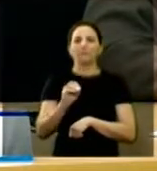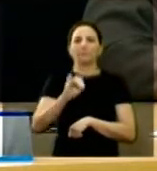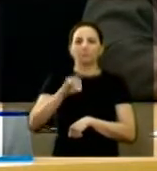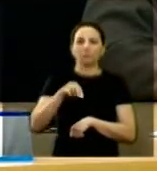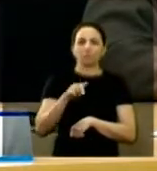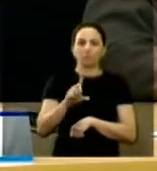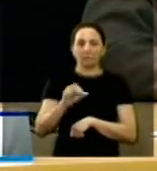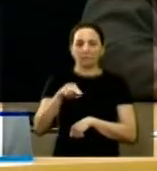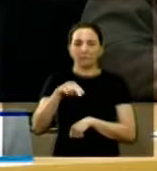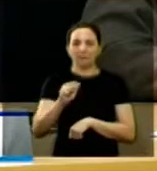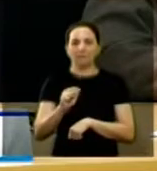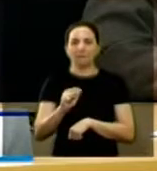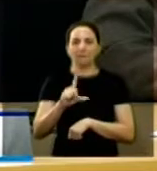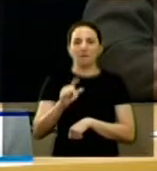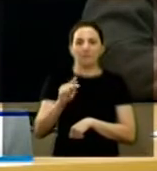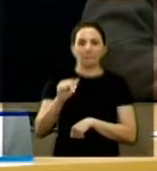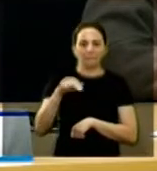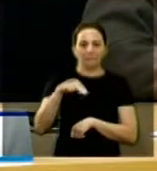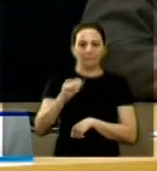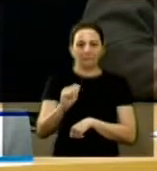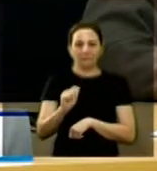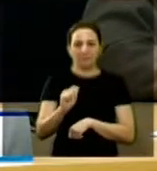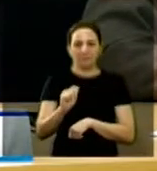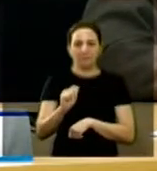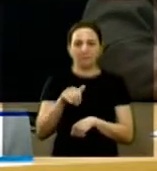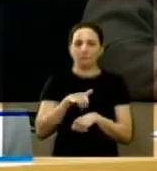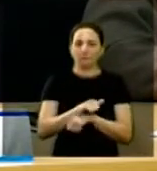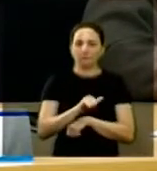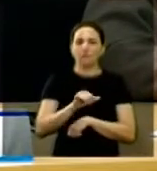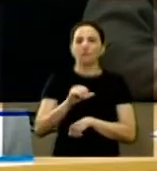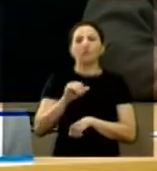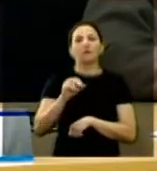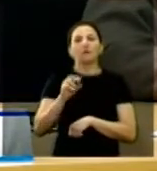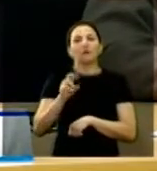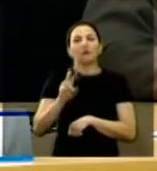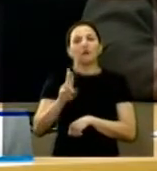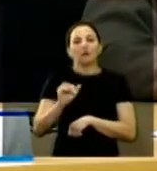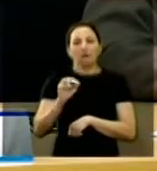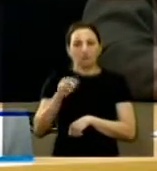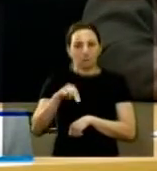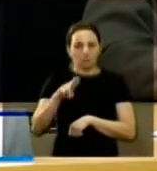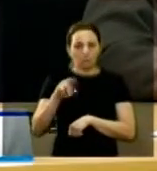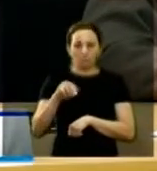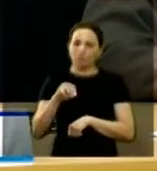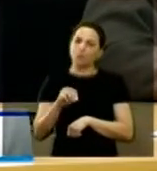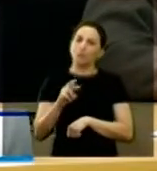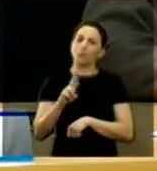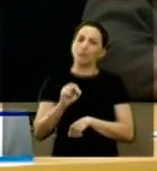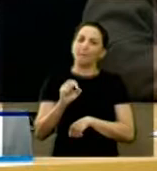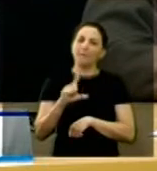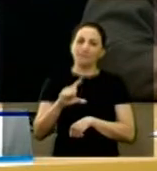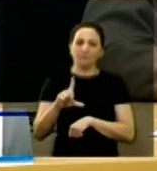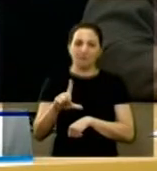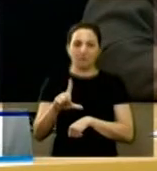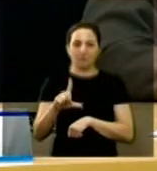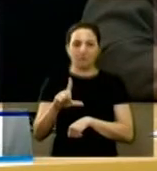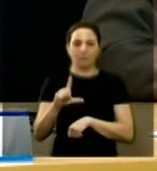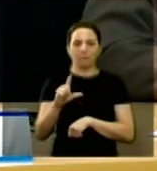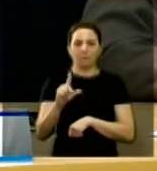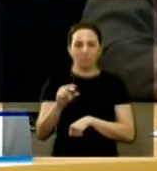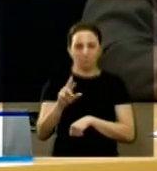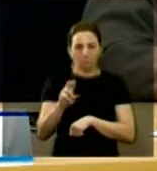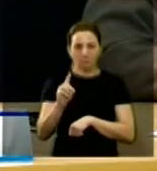Juliana Damos. Presente. Doutor Lapena. Ausente. Pastor Raimundo Bezerra. Presente. Roberto Valfrais. Presente. Rodrigo